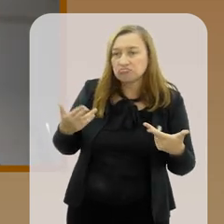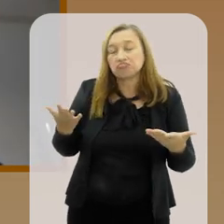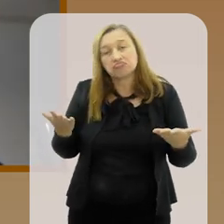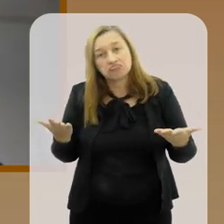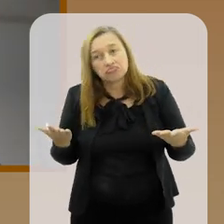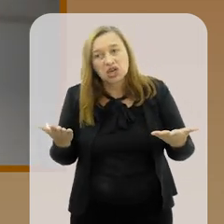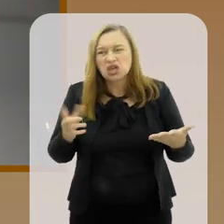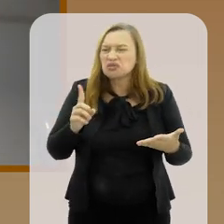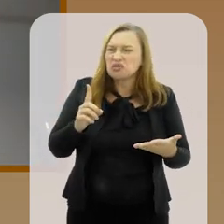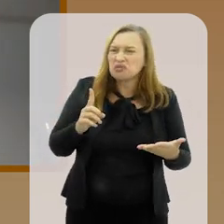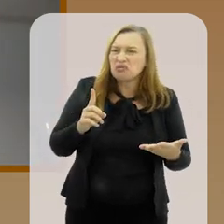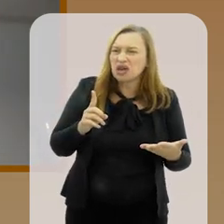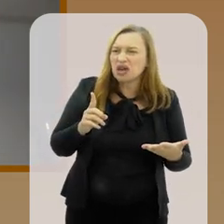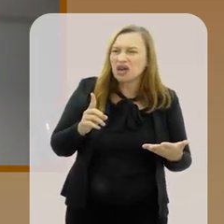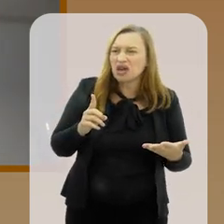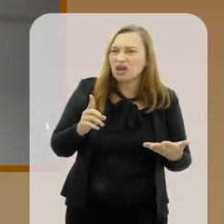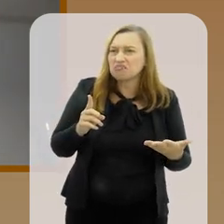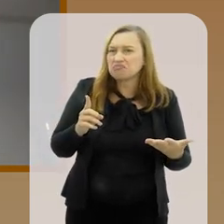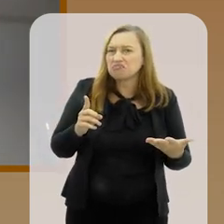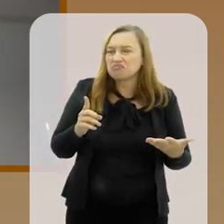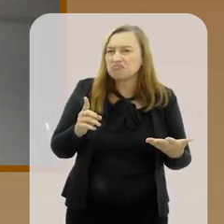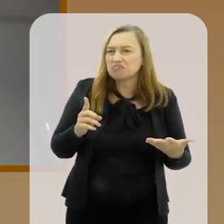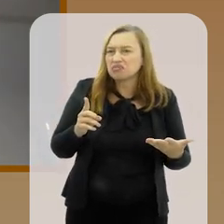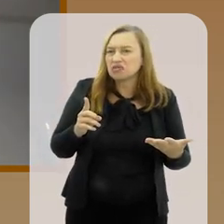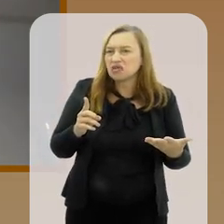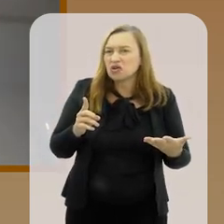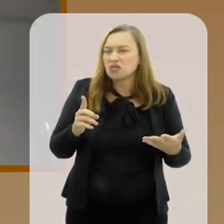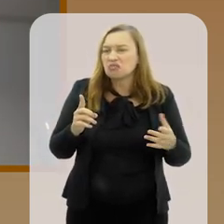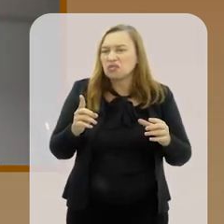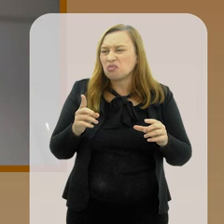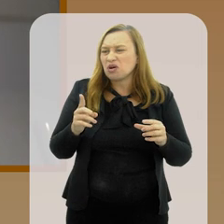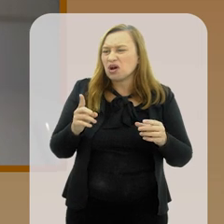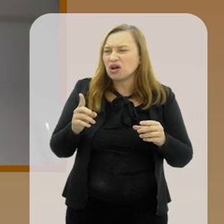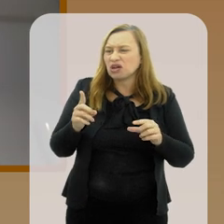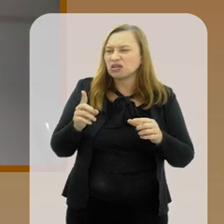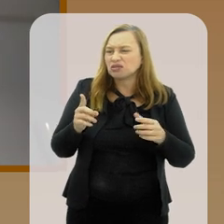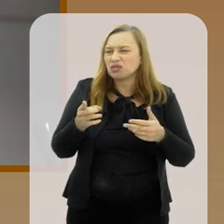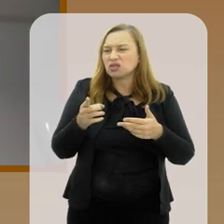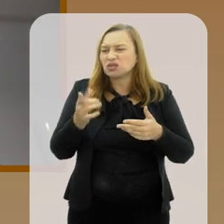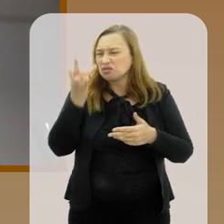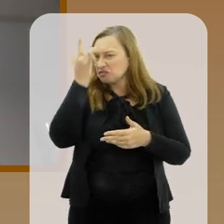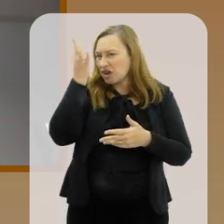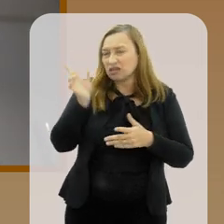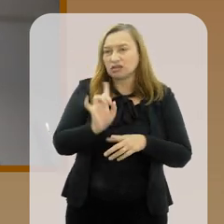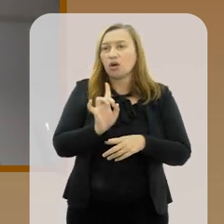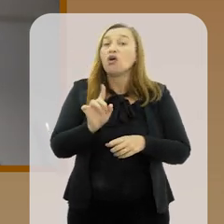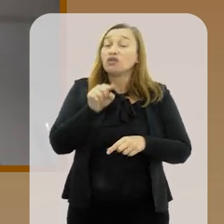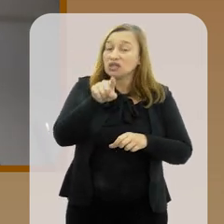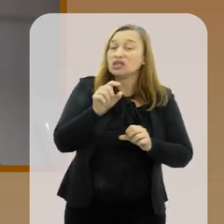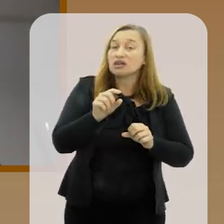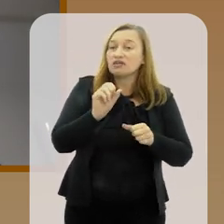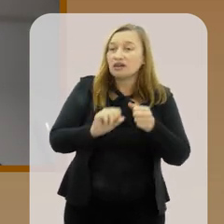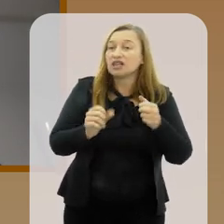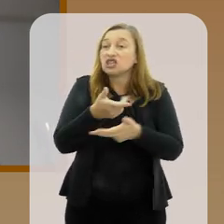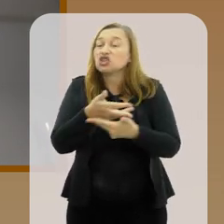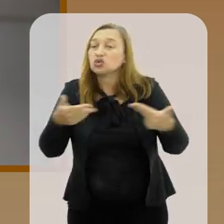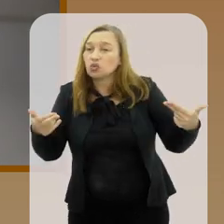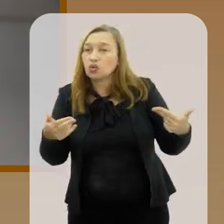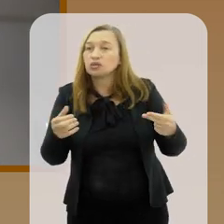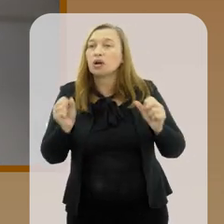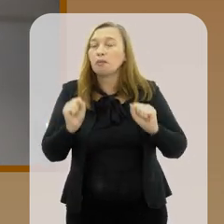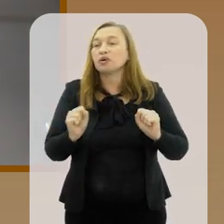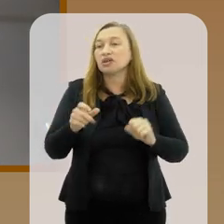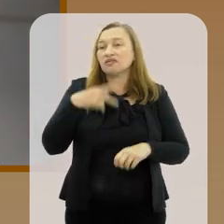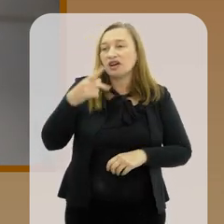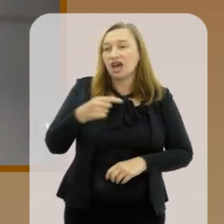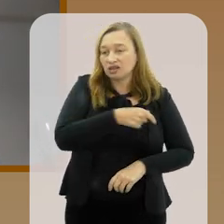coisas. Não é necessariamente uma coisa factível. Você faz escolhas. Eu poderia mencionar